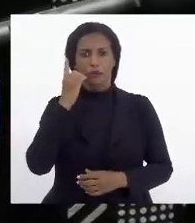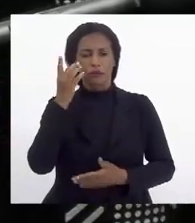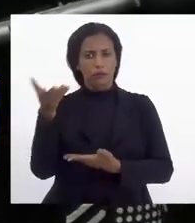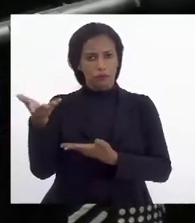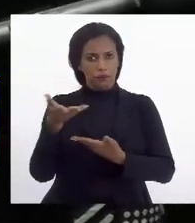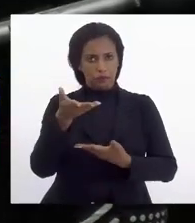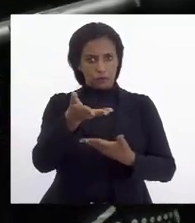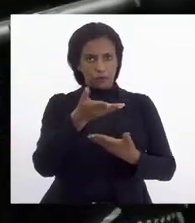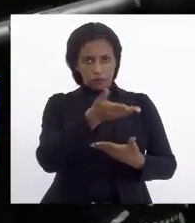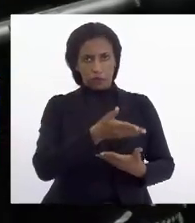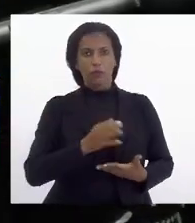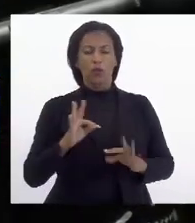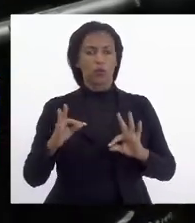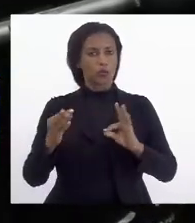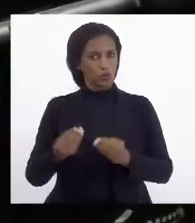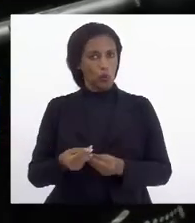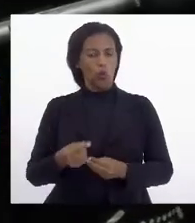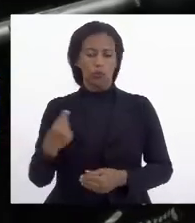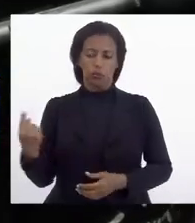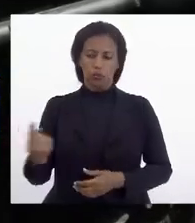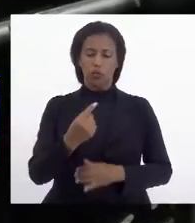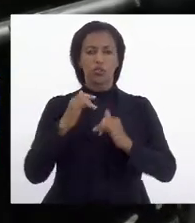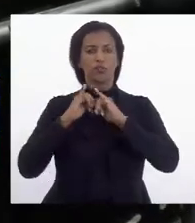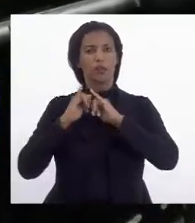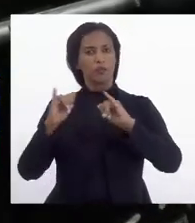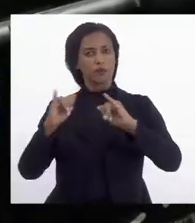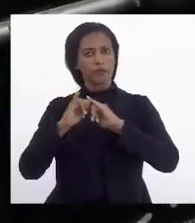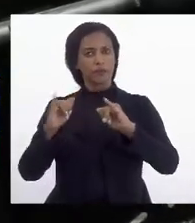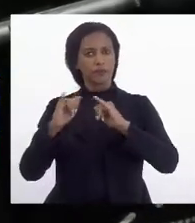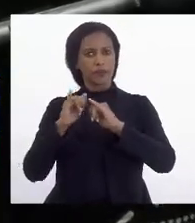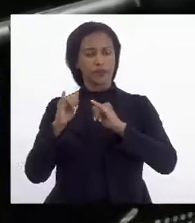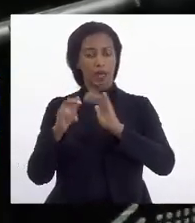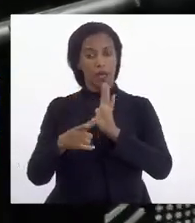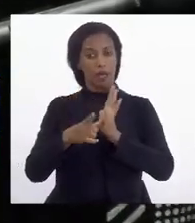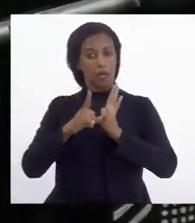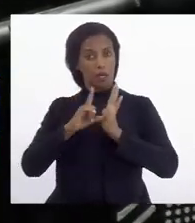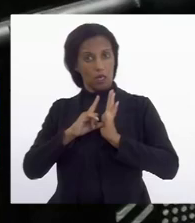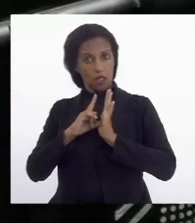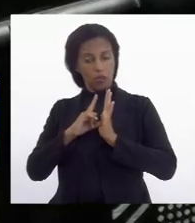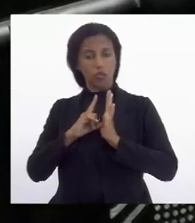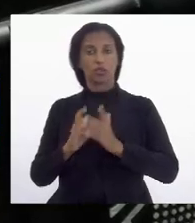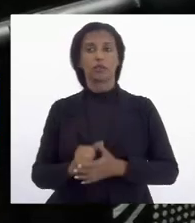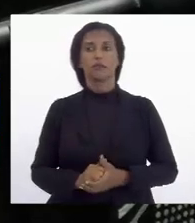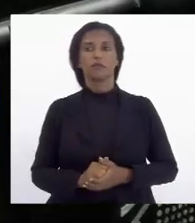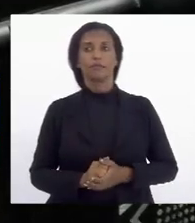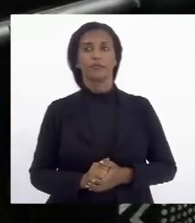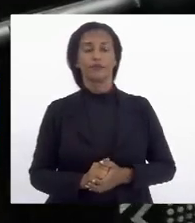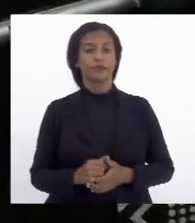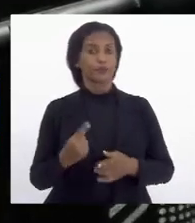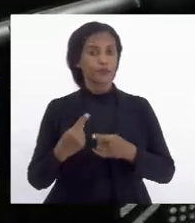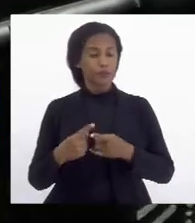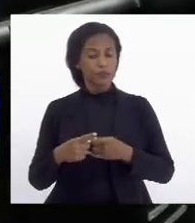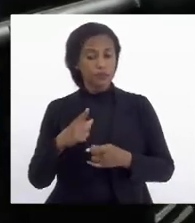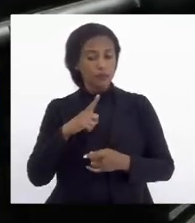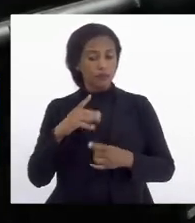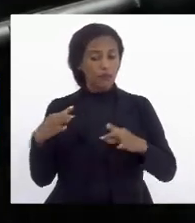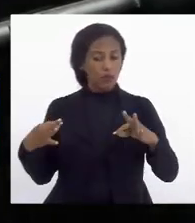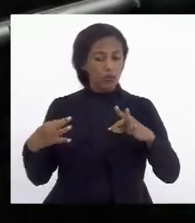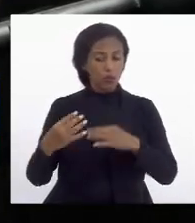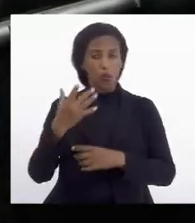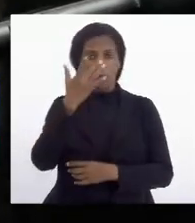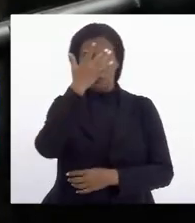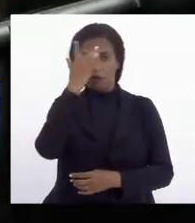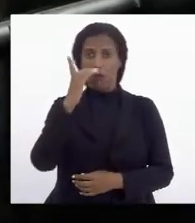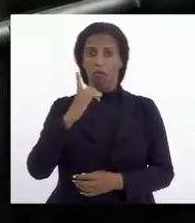convidados todos os deputados e a vai avisar com antecedência prévia que a gente tem todo mundo aqui